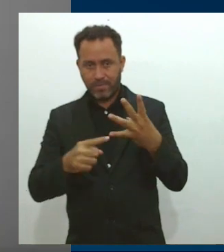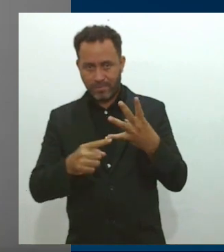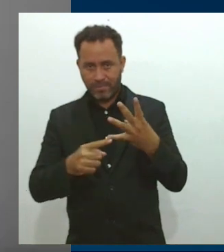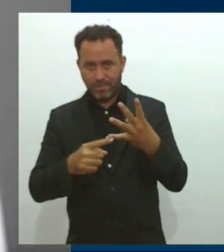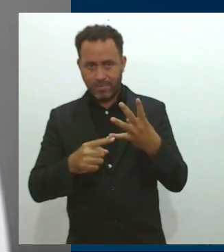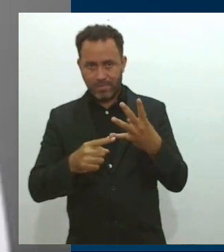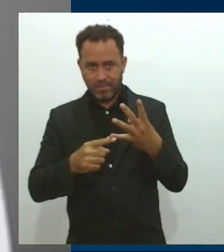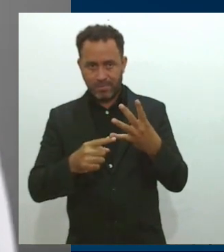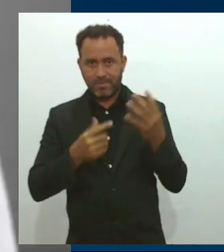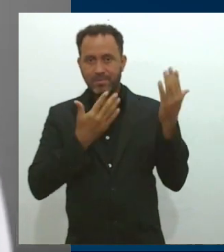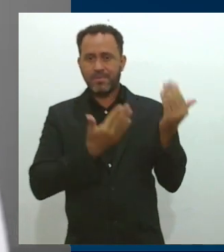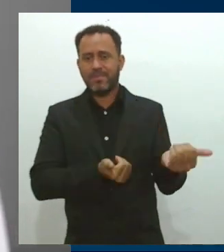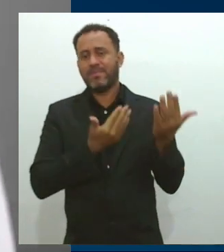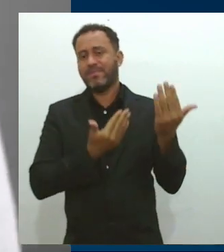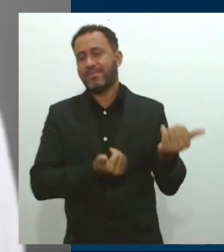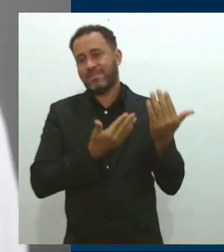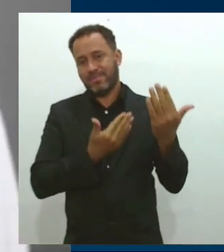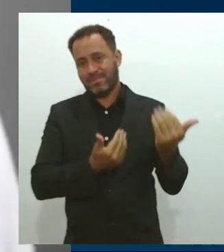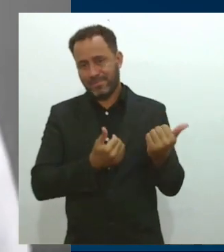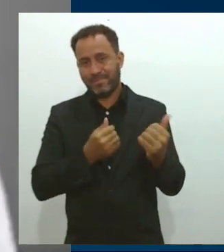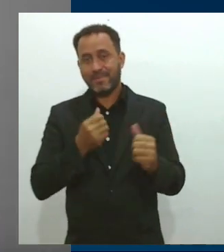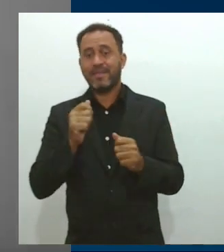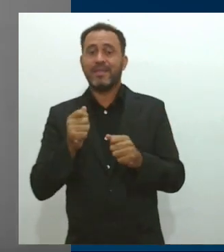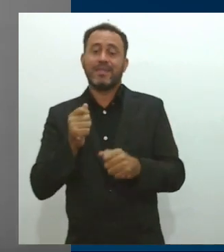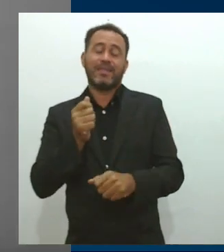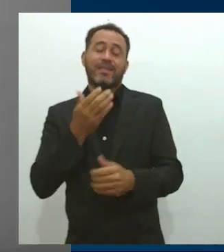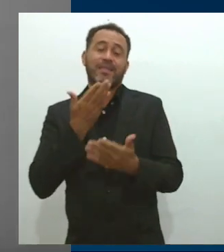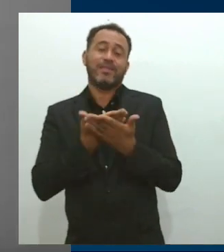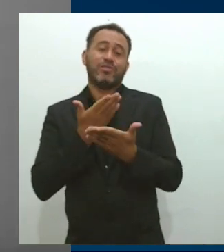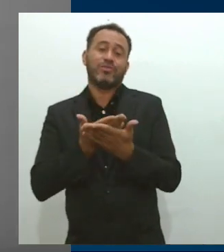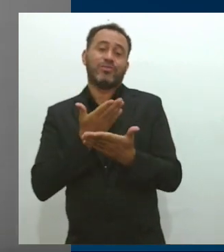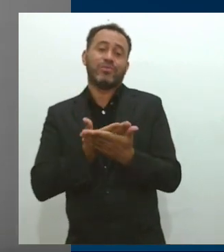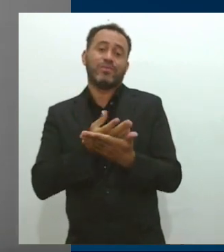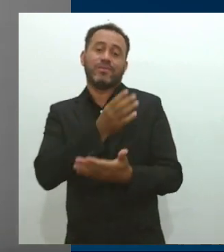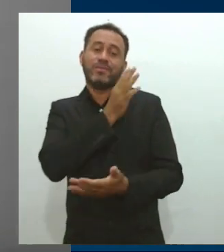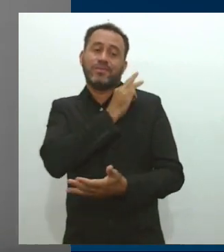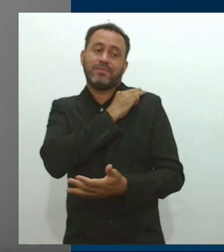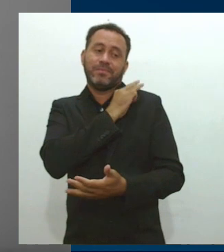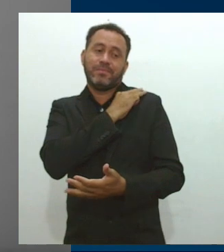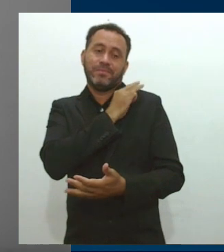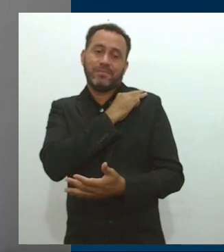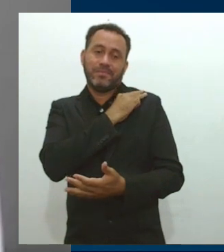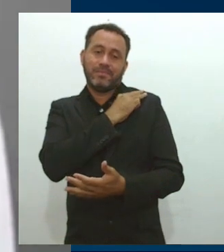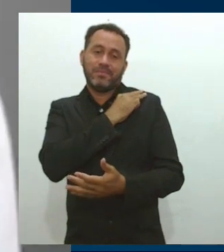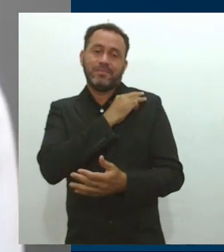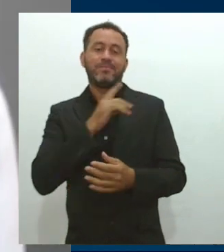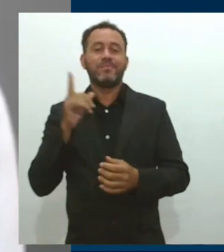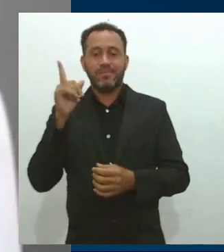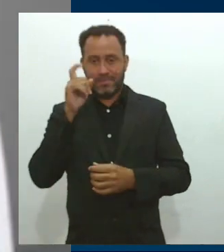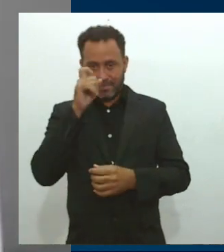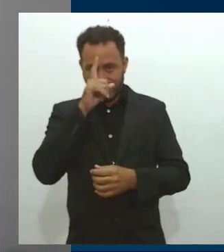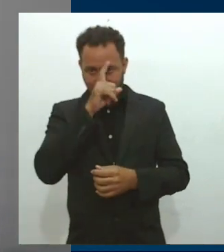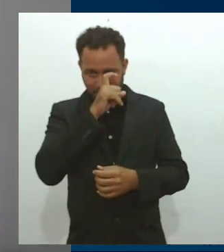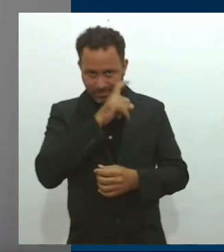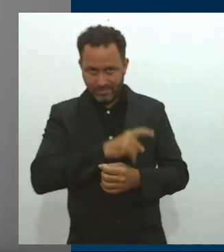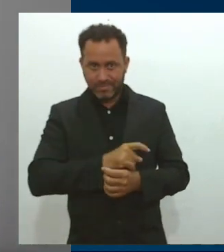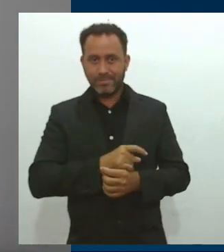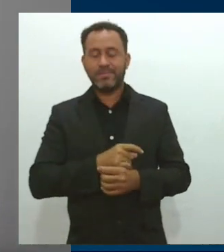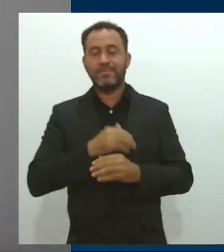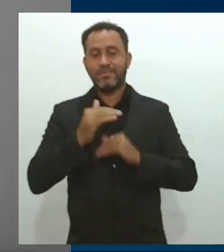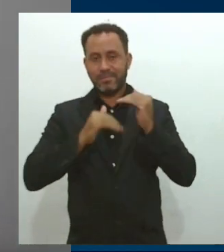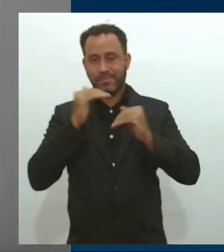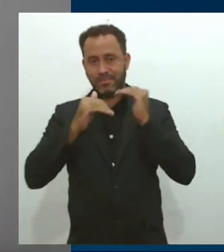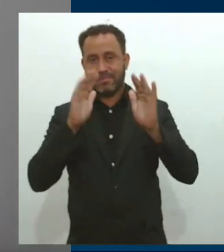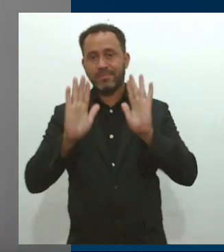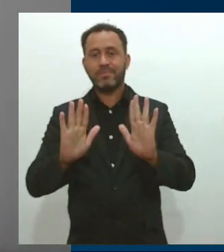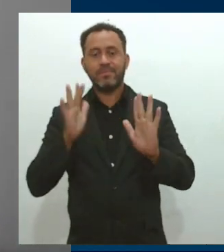são pessoas bem jovens, a gente saiu do ensino médio ano passado. Então, a gente passou por algumas dificuldades nesse processo, mas eu